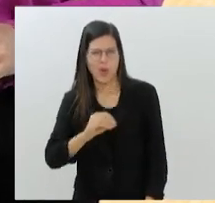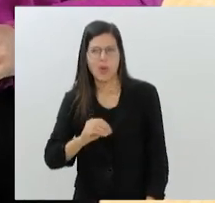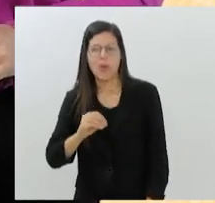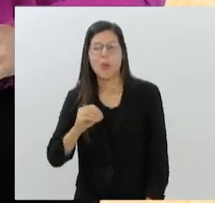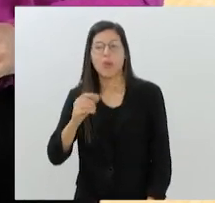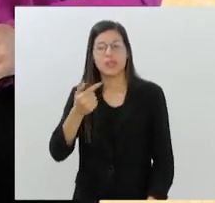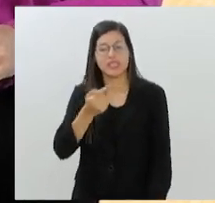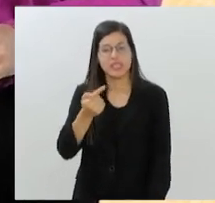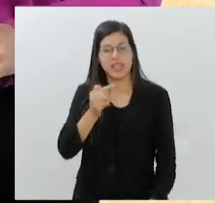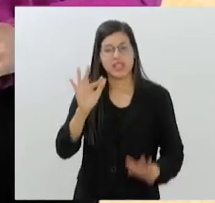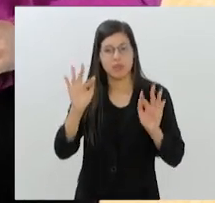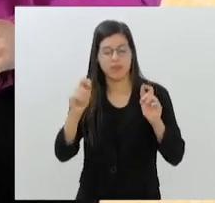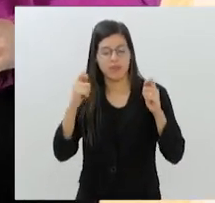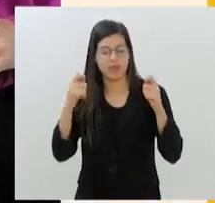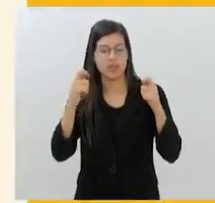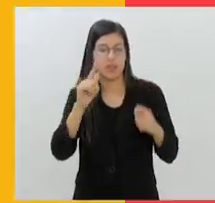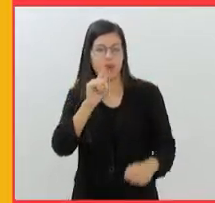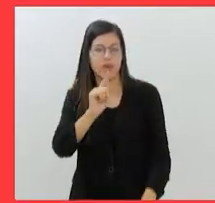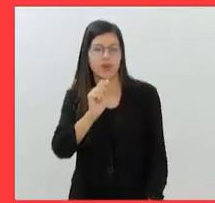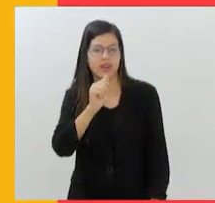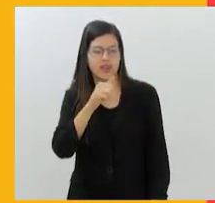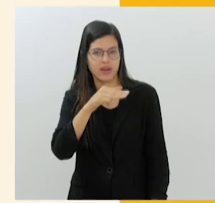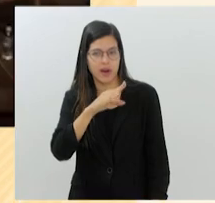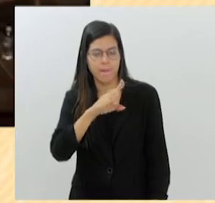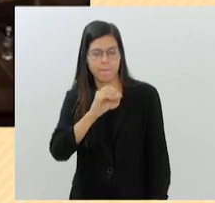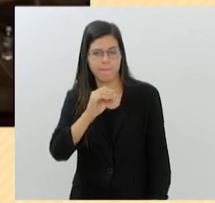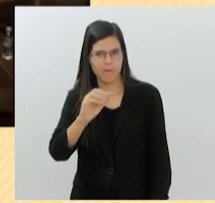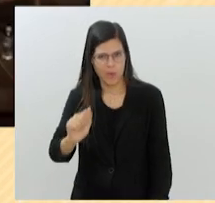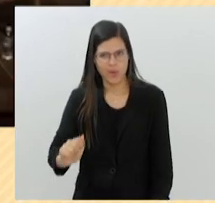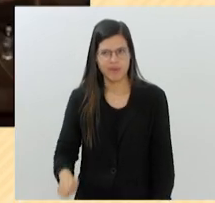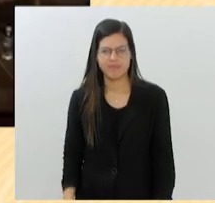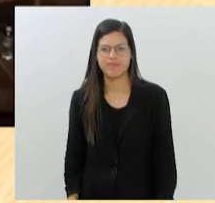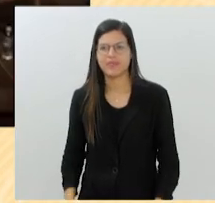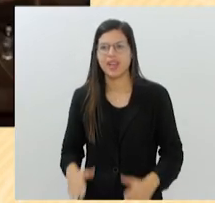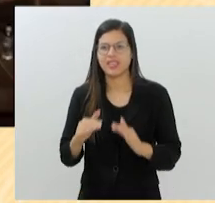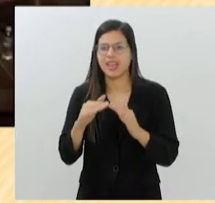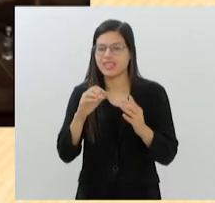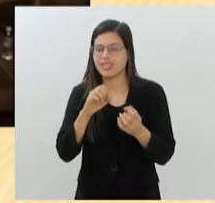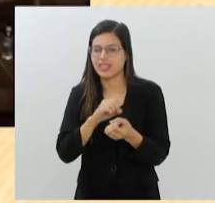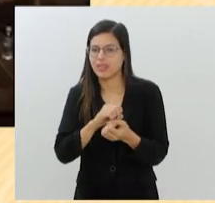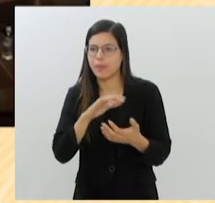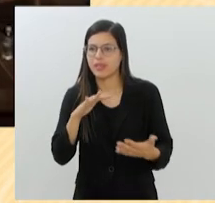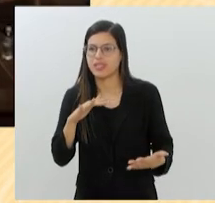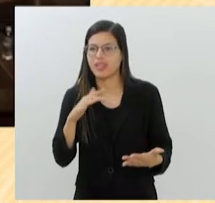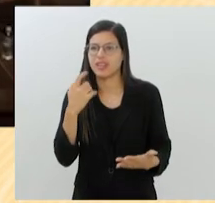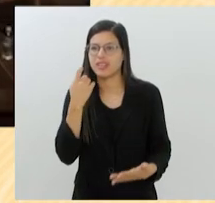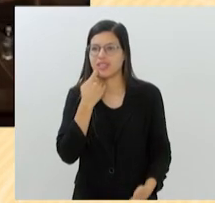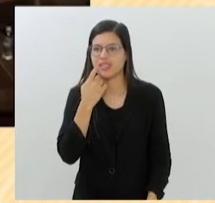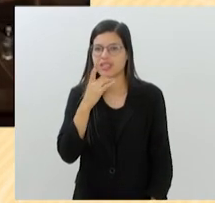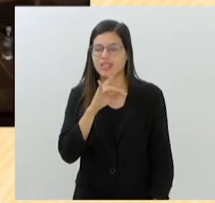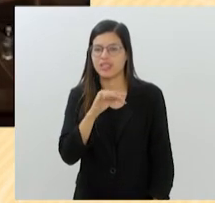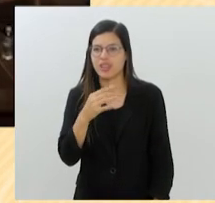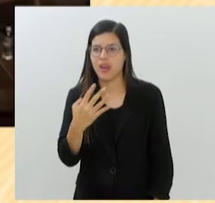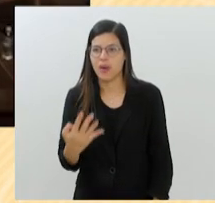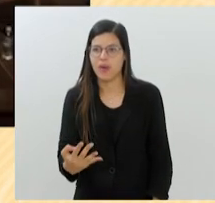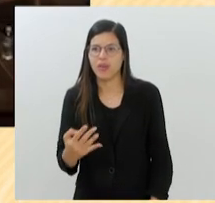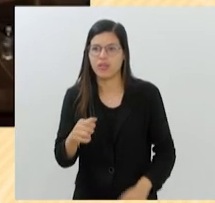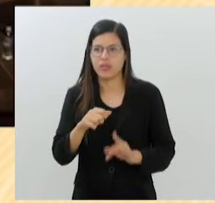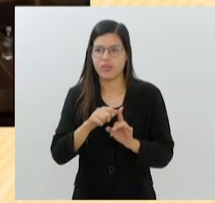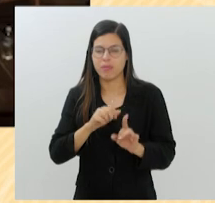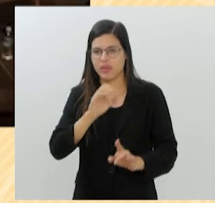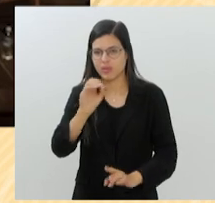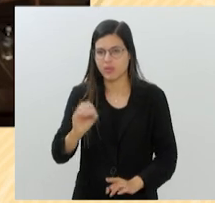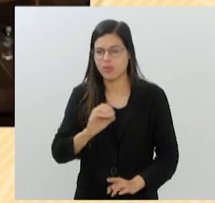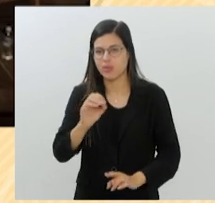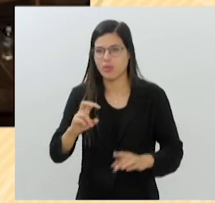festival Gamboa de Portos Abertos. A Casa de Mistérios promove, nesta sexta-feira, 4 de outubro, uma roda de